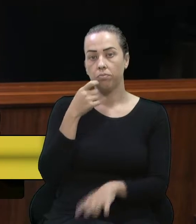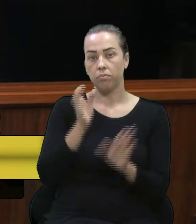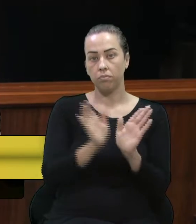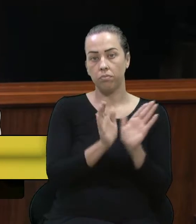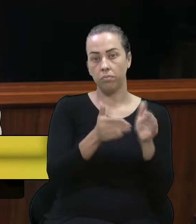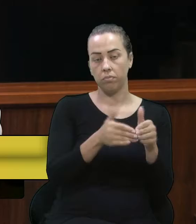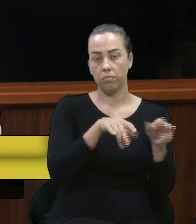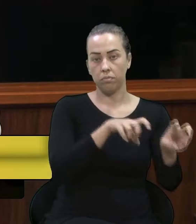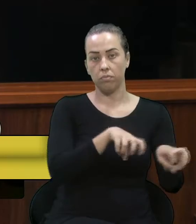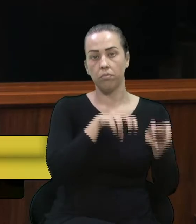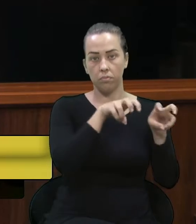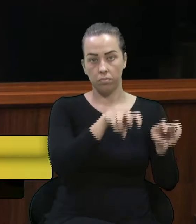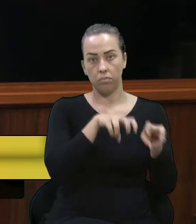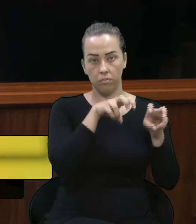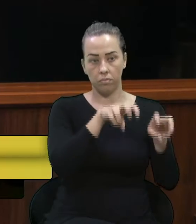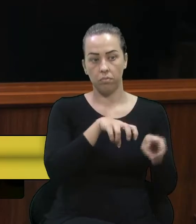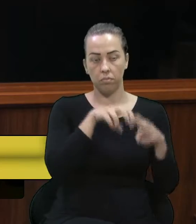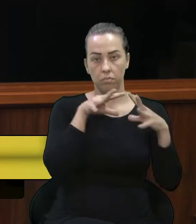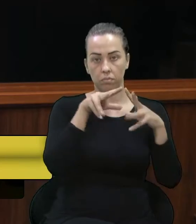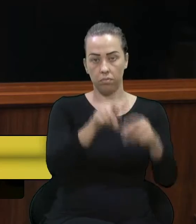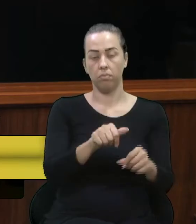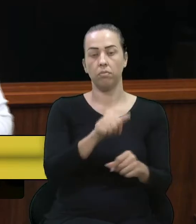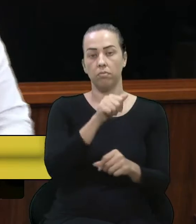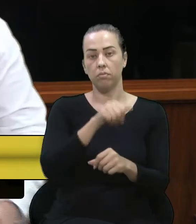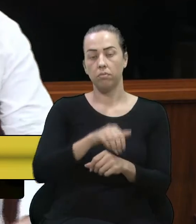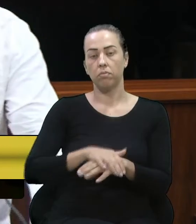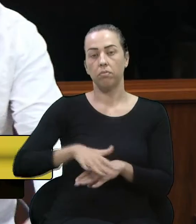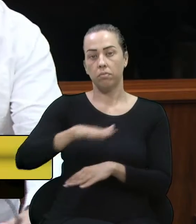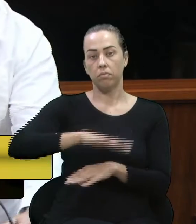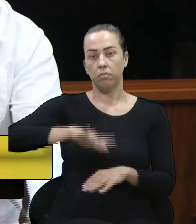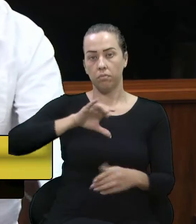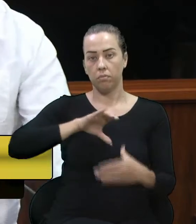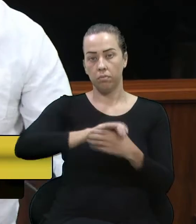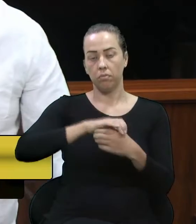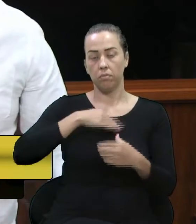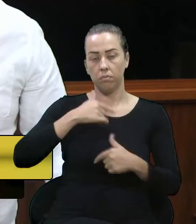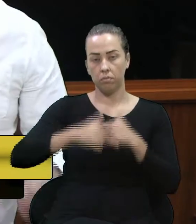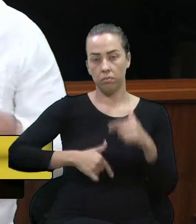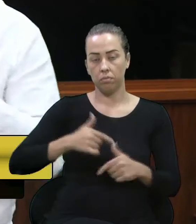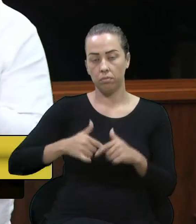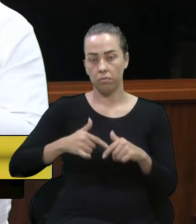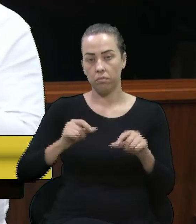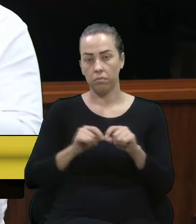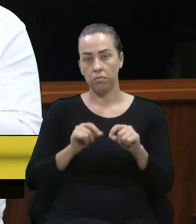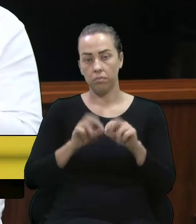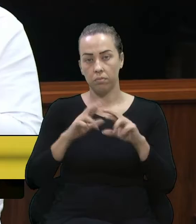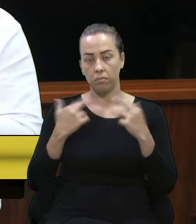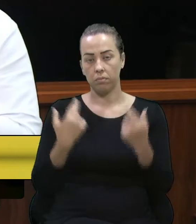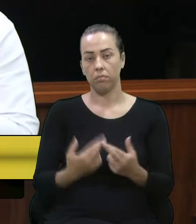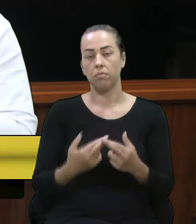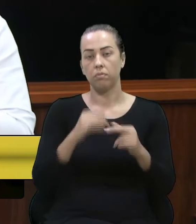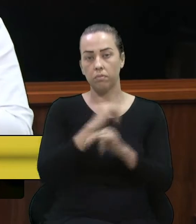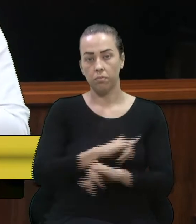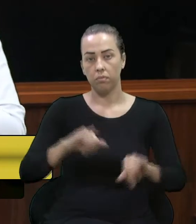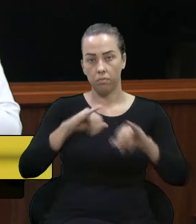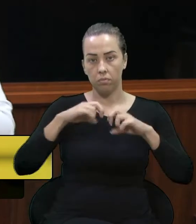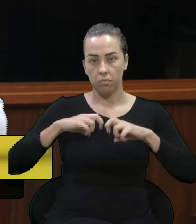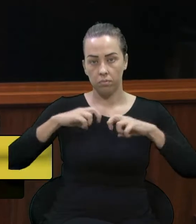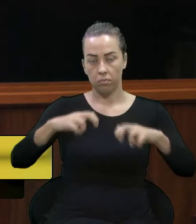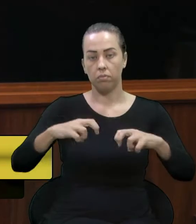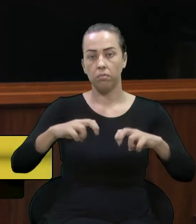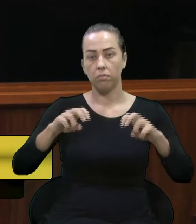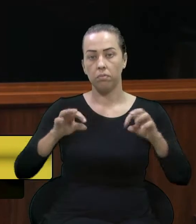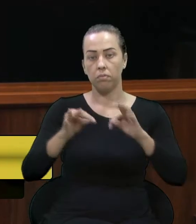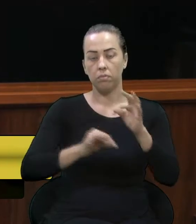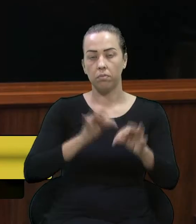de Agricultura, Agroindústria, Pecuária e Cooperativismo, na qual eu presido, nós realizamos uma reunião pública tratando